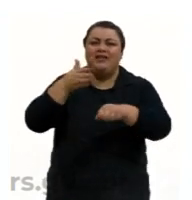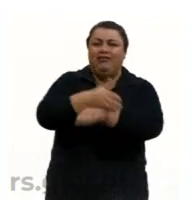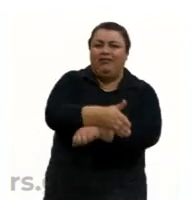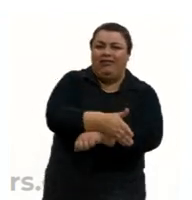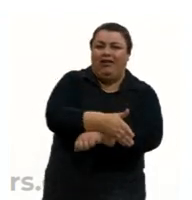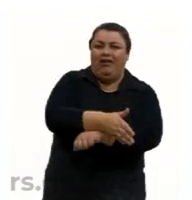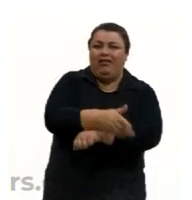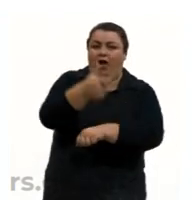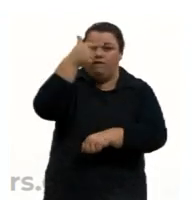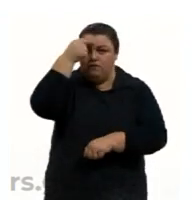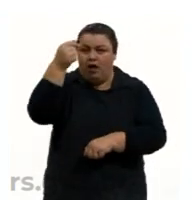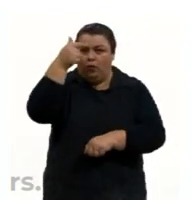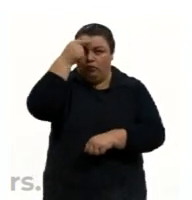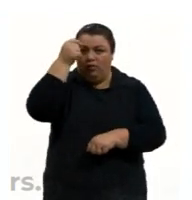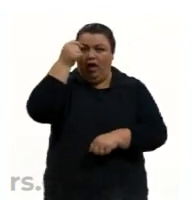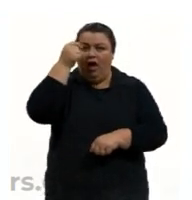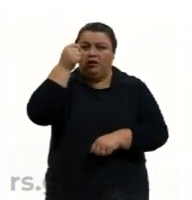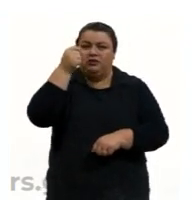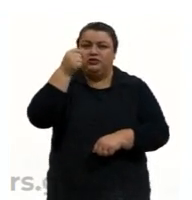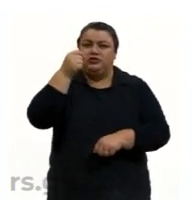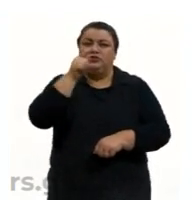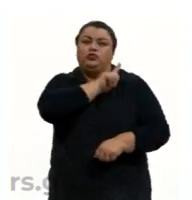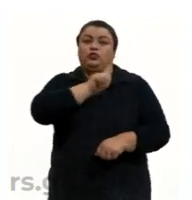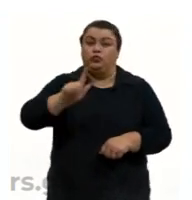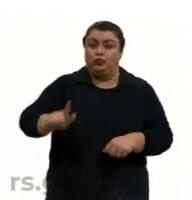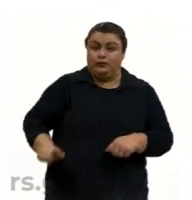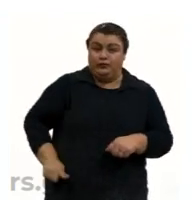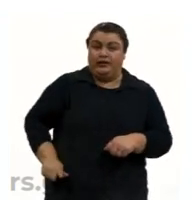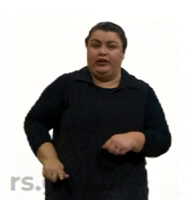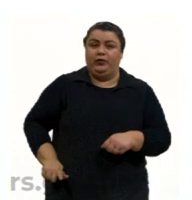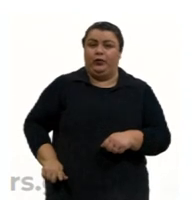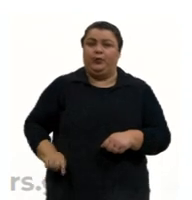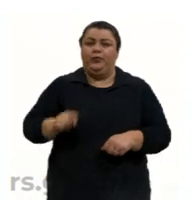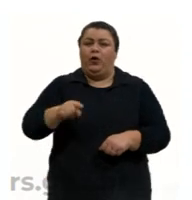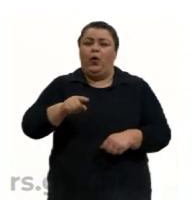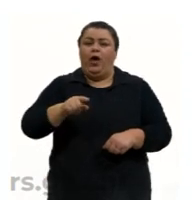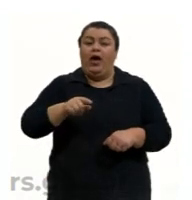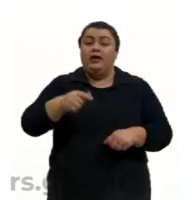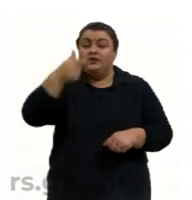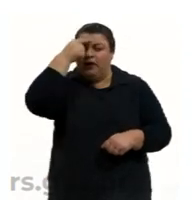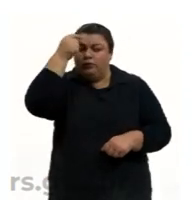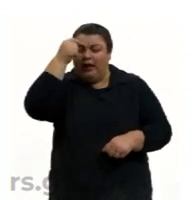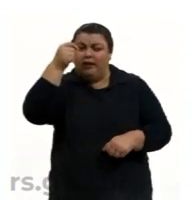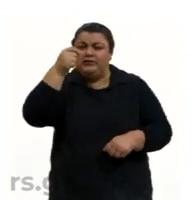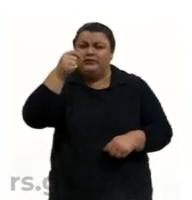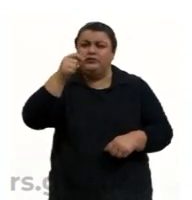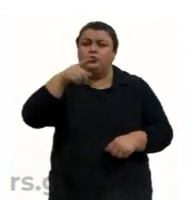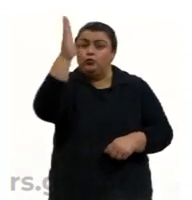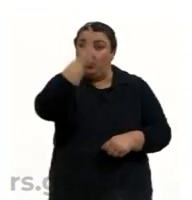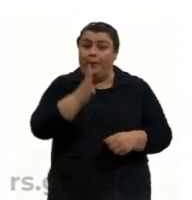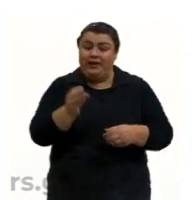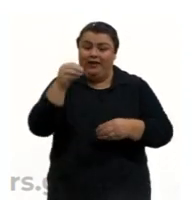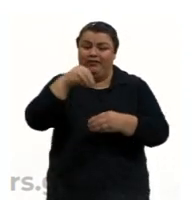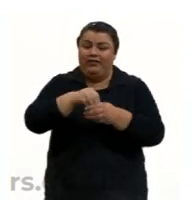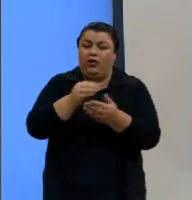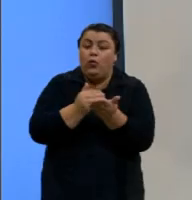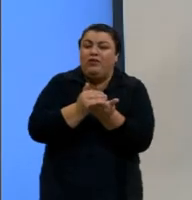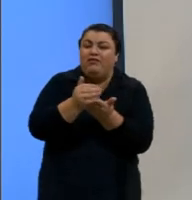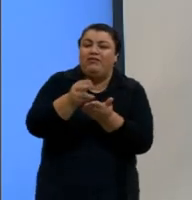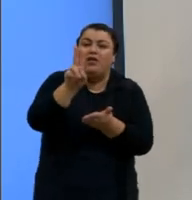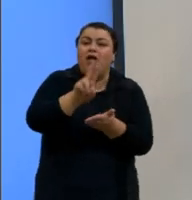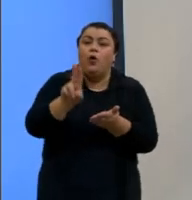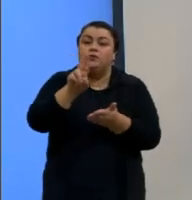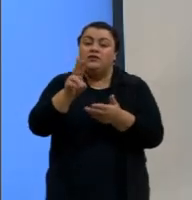A grande maioria das universidades públicas brasileiras passam a se utilizar do Enem como porta de entrada